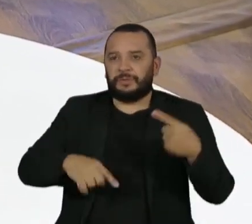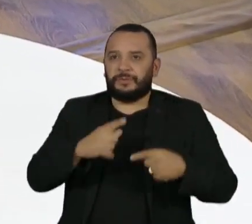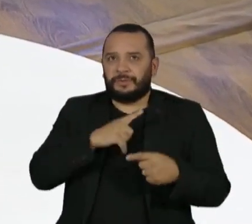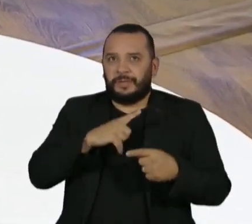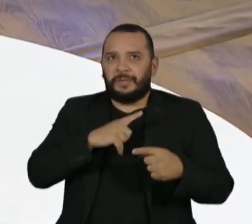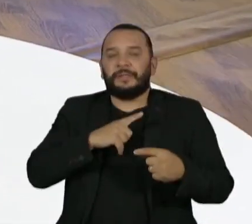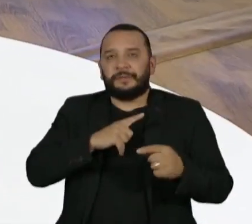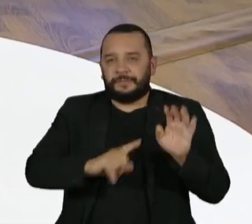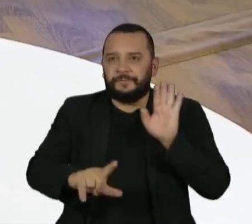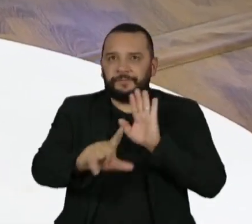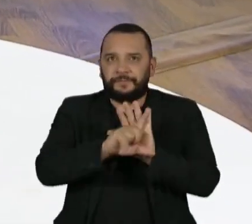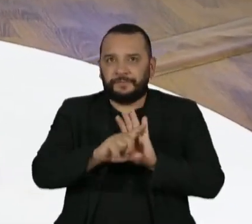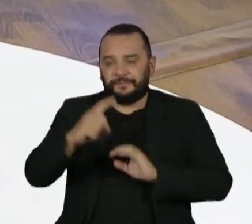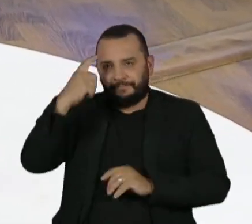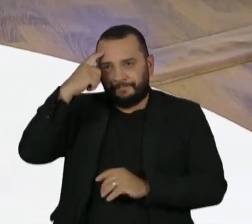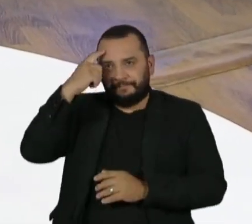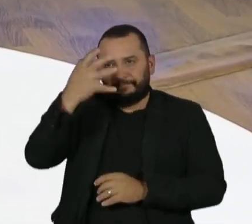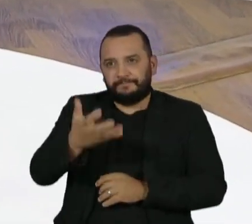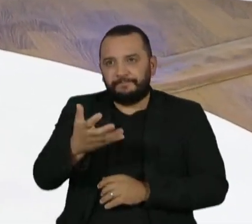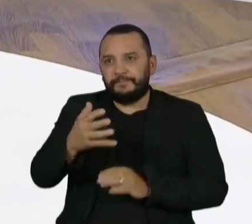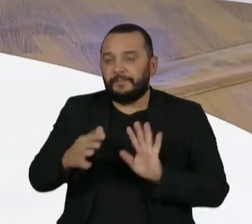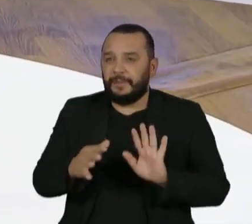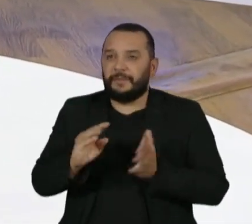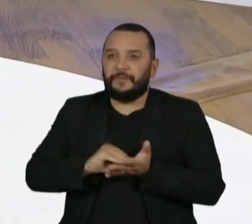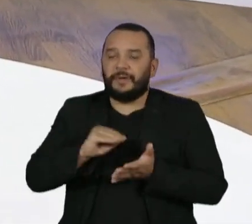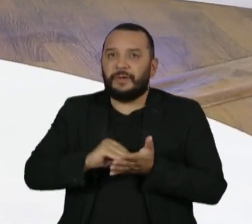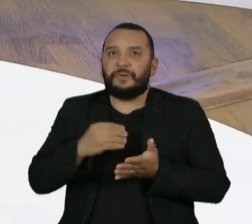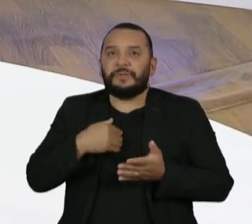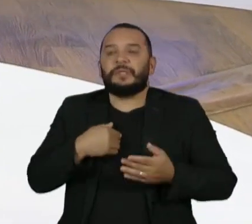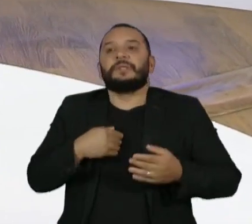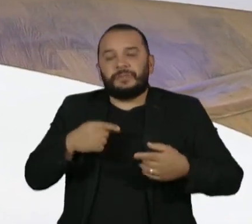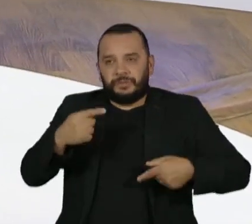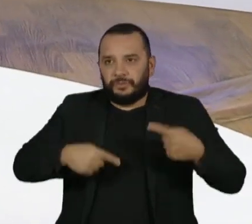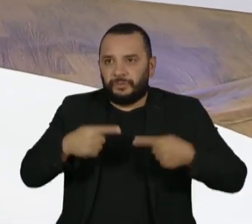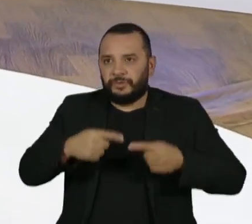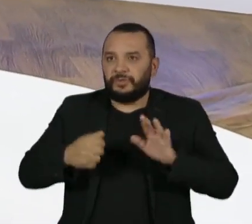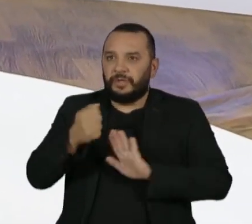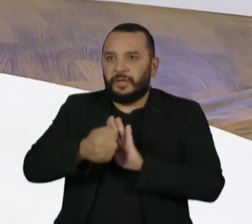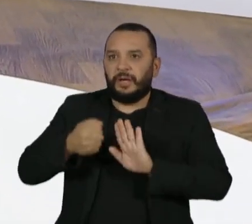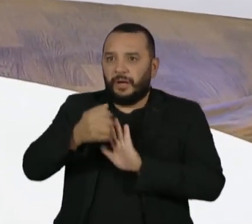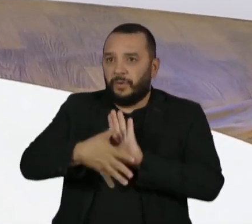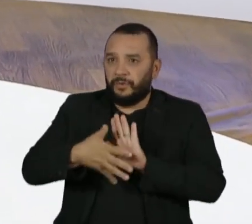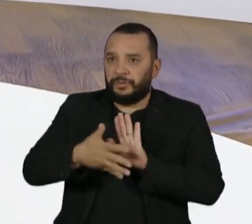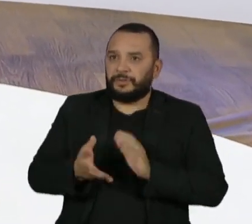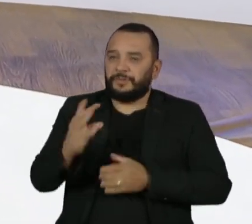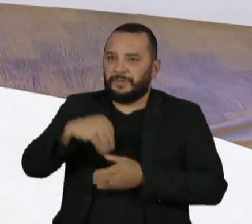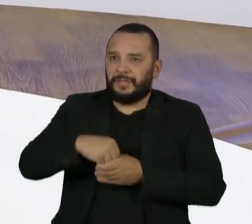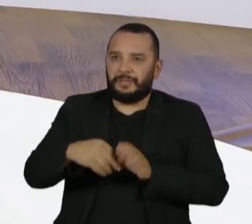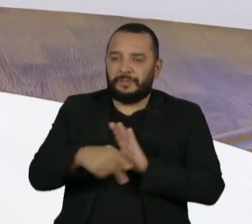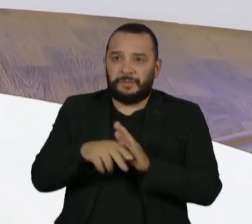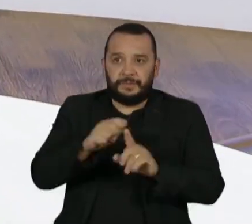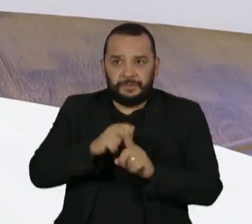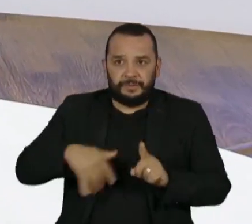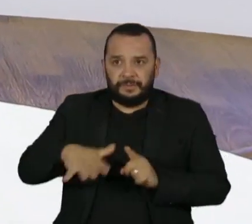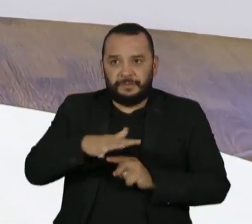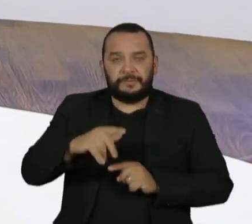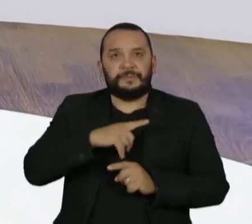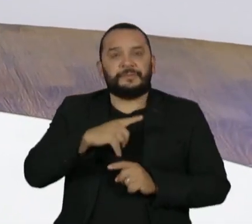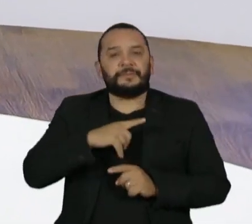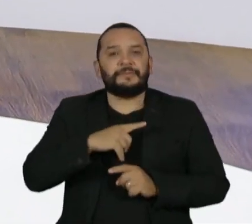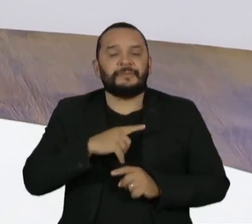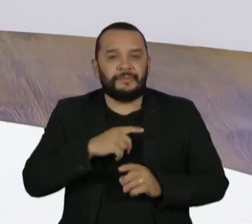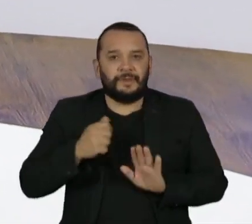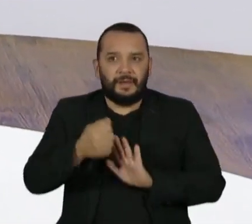inteligência artificial sem ter discutido algoritmos na sociedade. Algoritmos são regras para